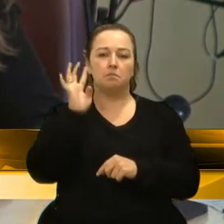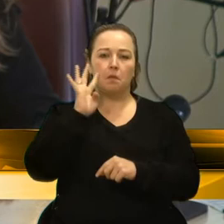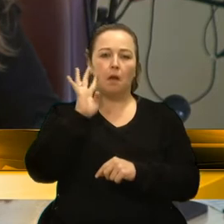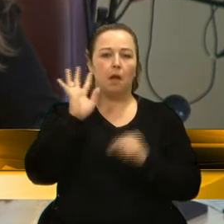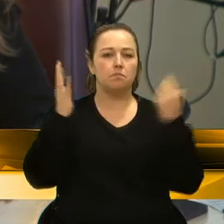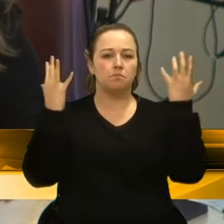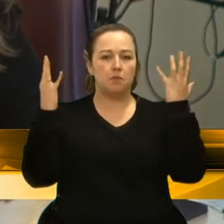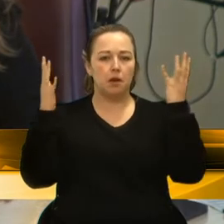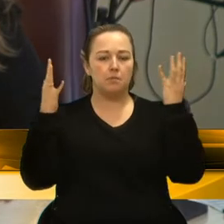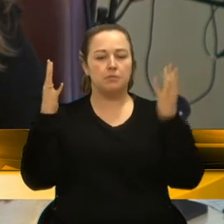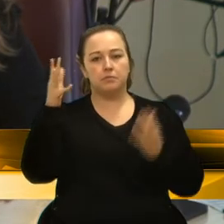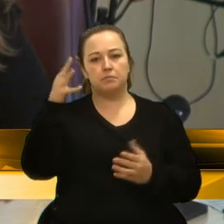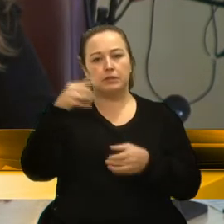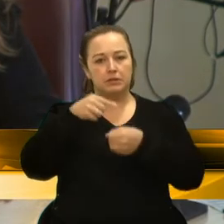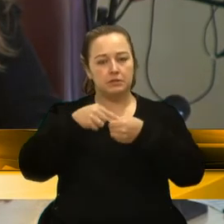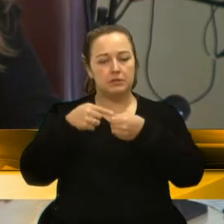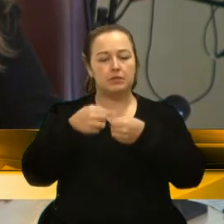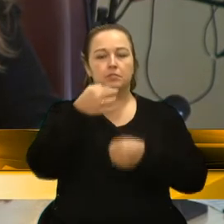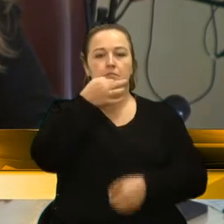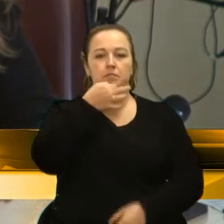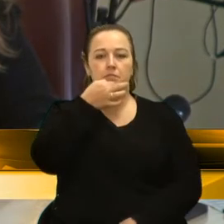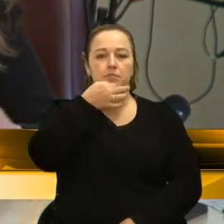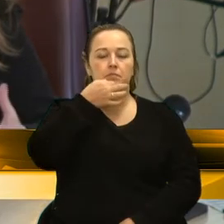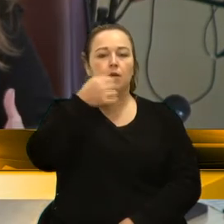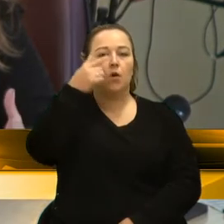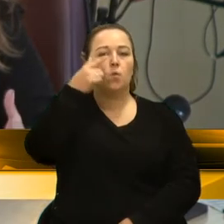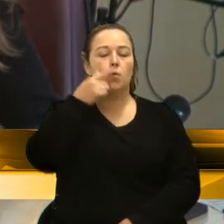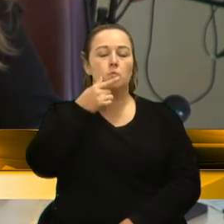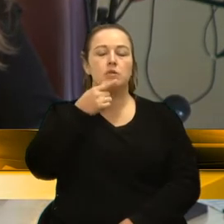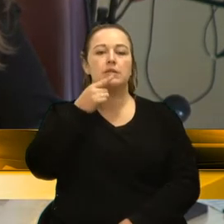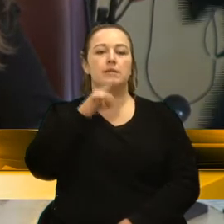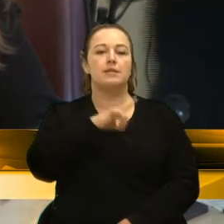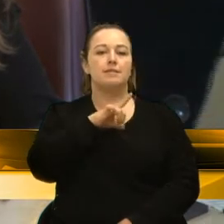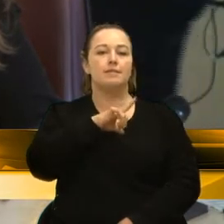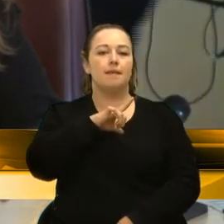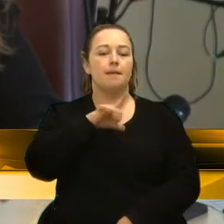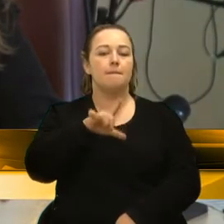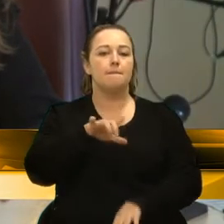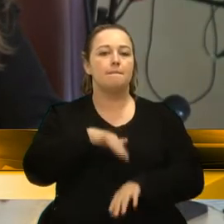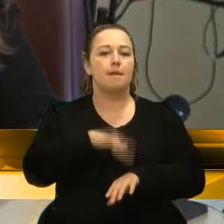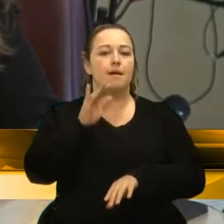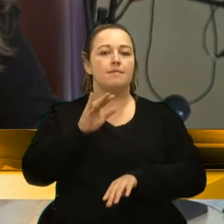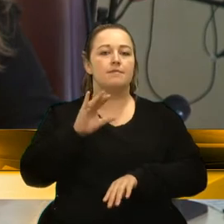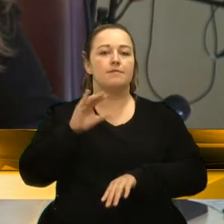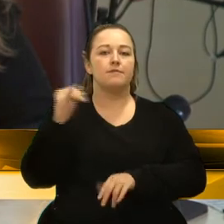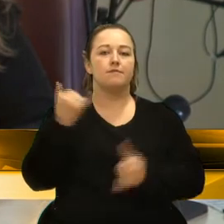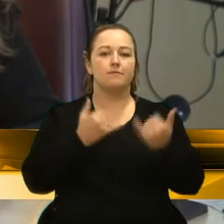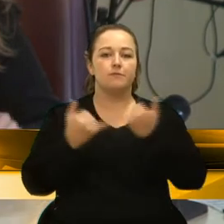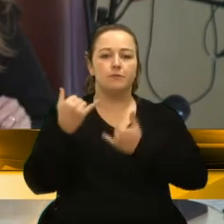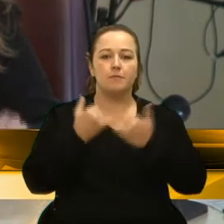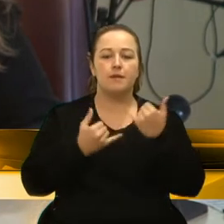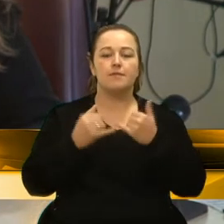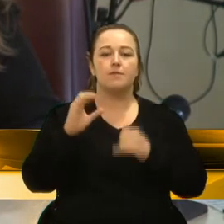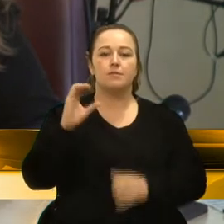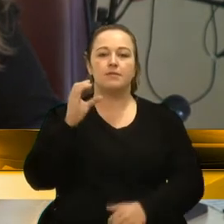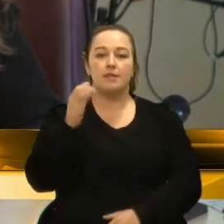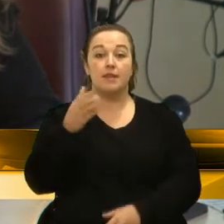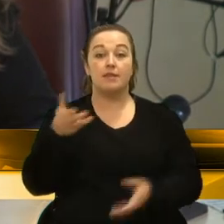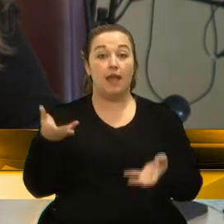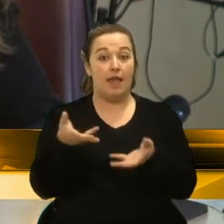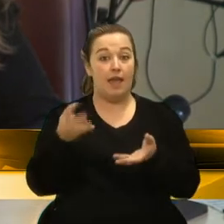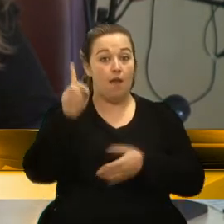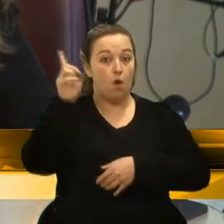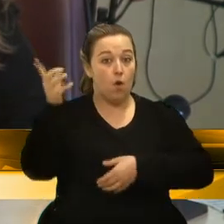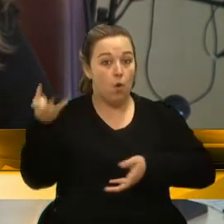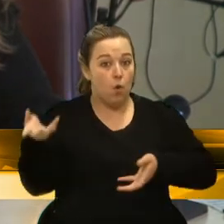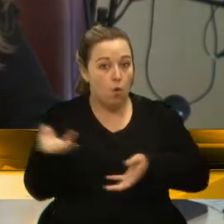sempre nos pautar pela informação, pela ciência. Então, o painel é hoje às 14 horas,